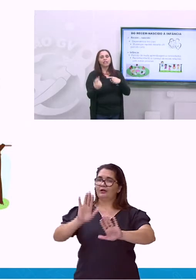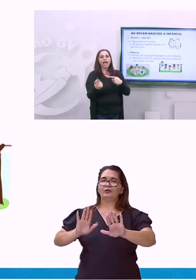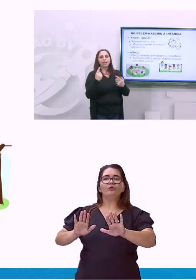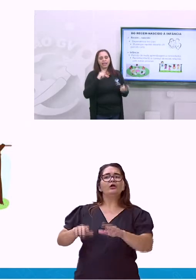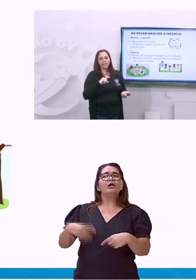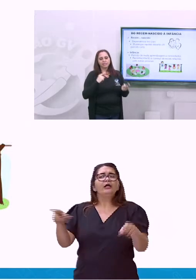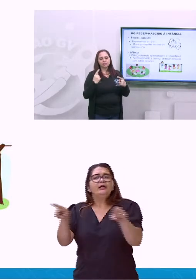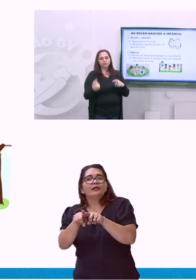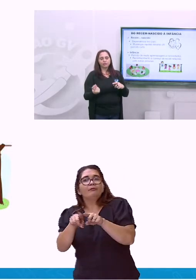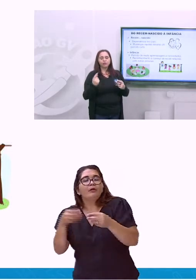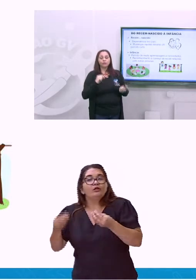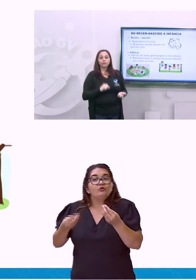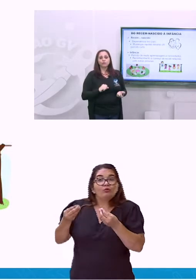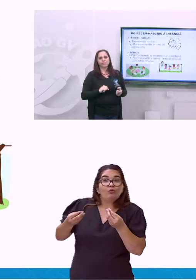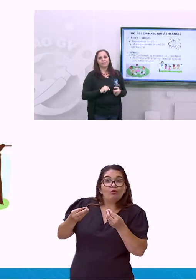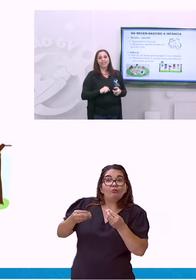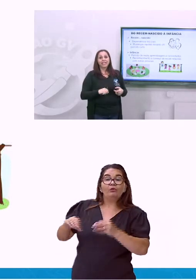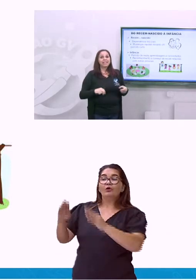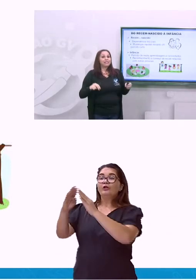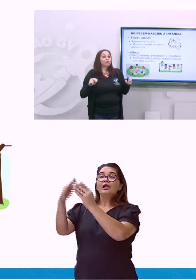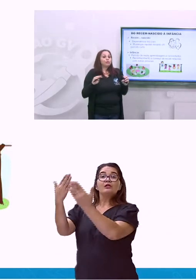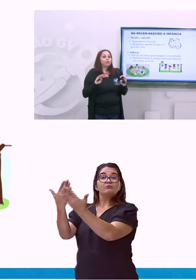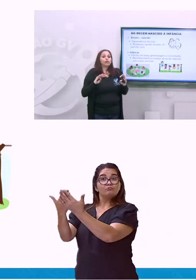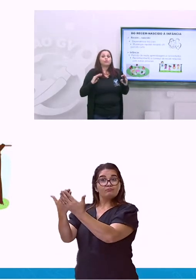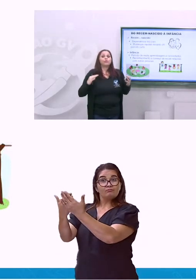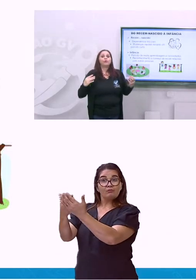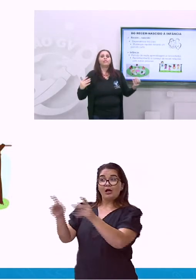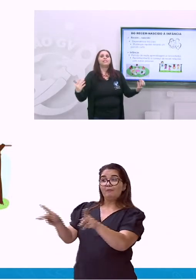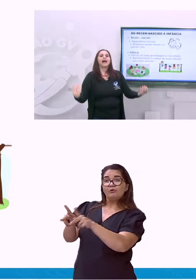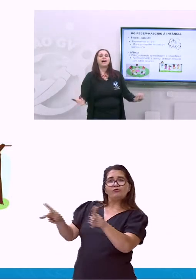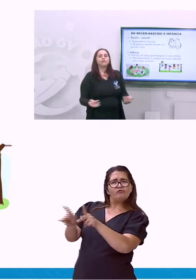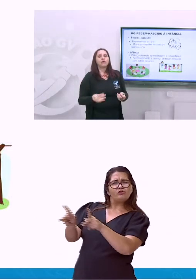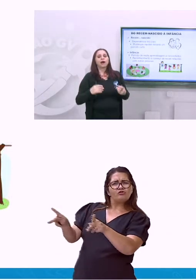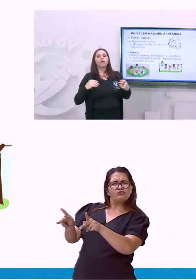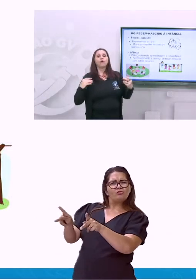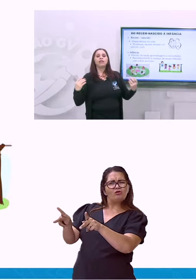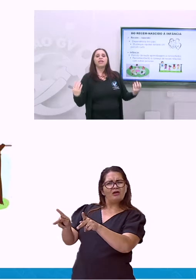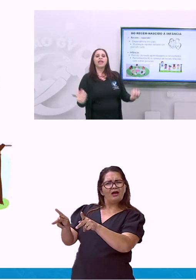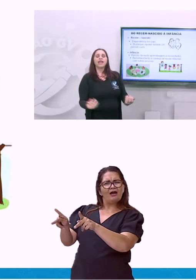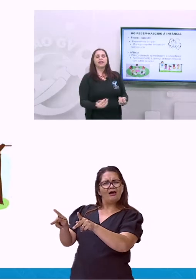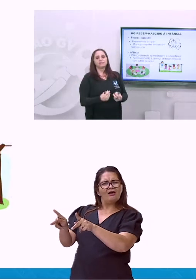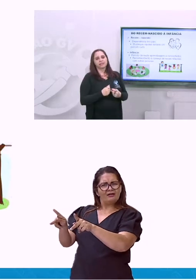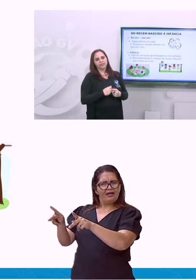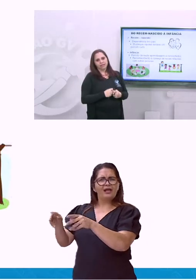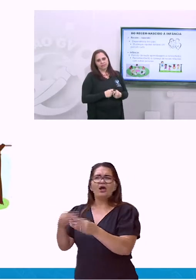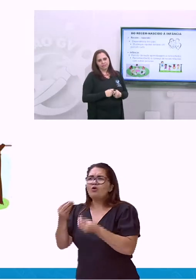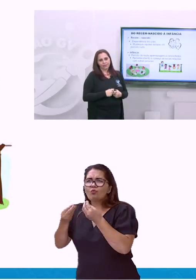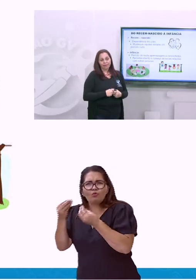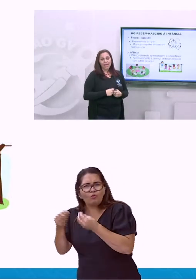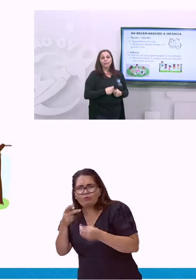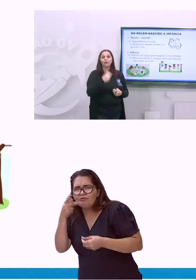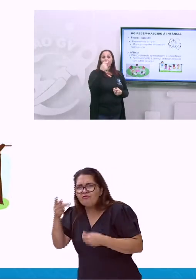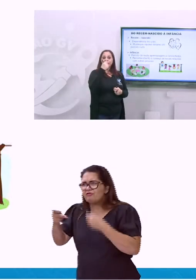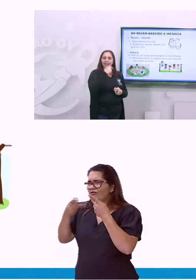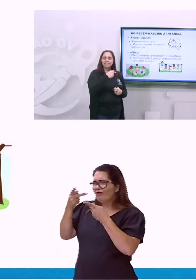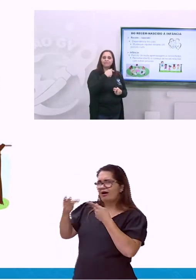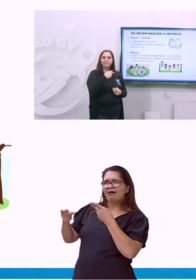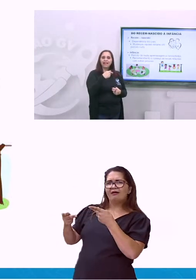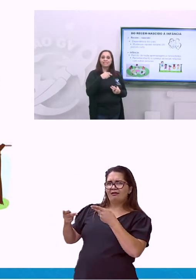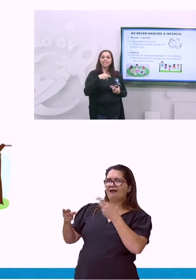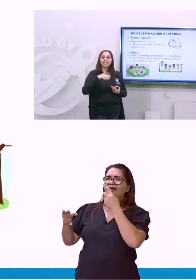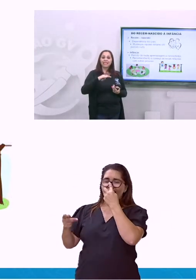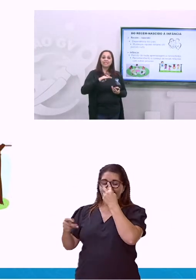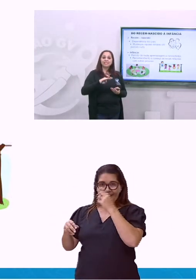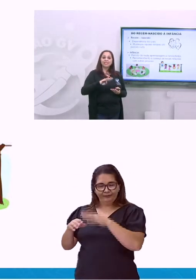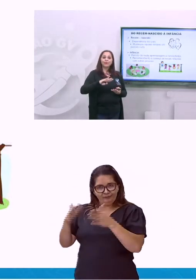linguajar que essa professora usa? Então, o nosso cuidado ao acolher esta criança. Porque é nessa